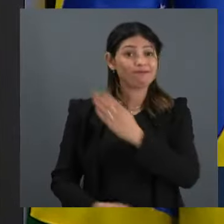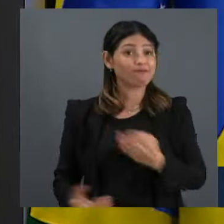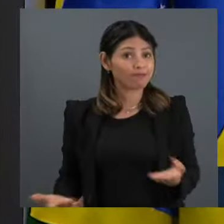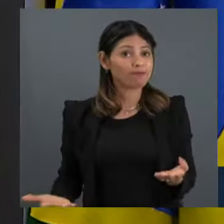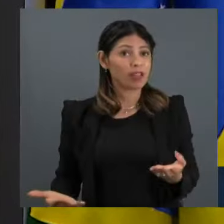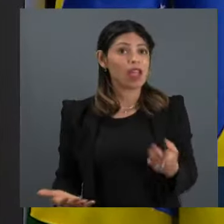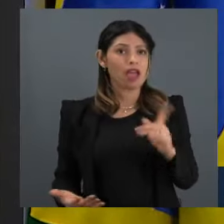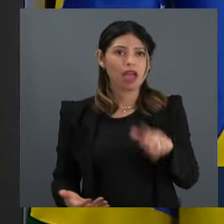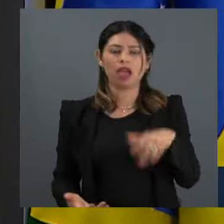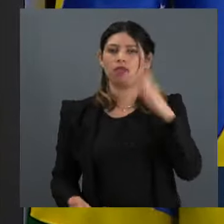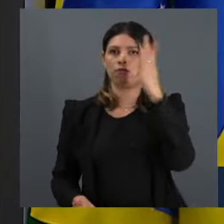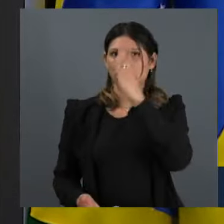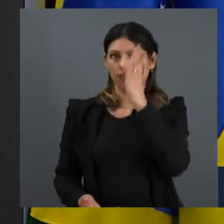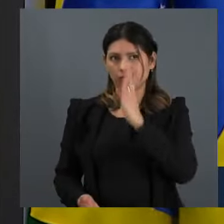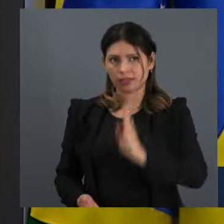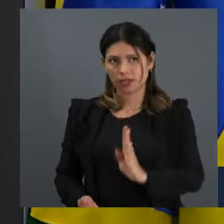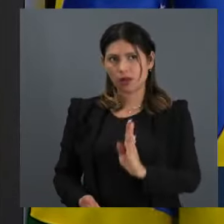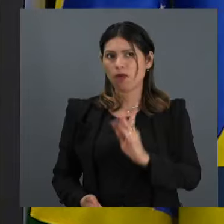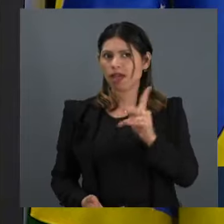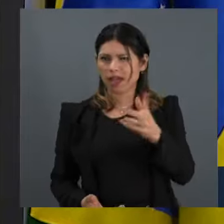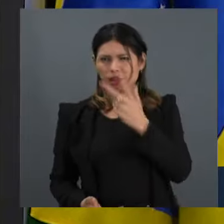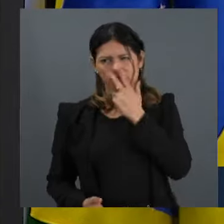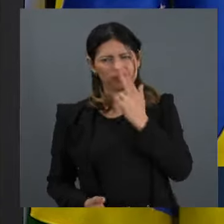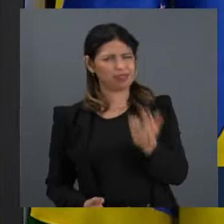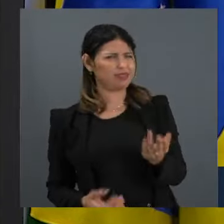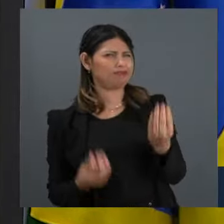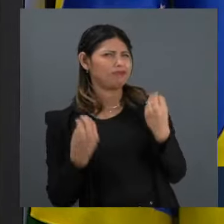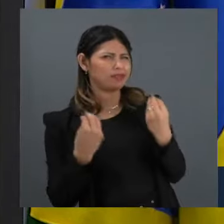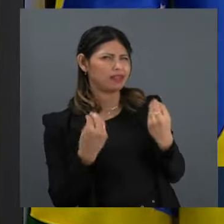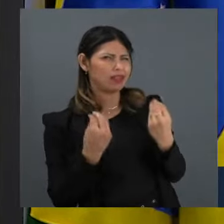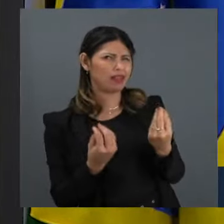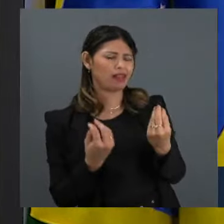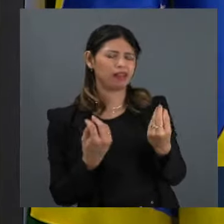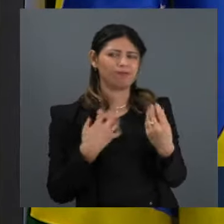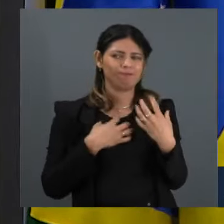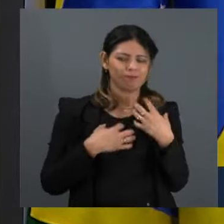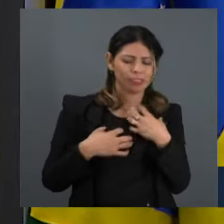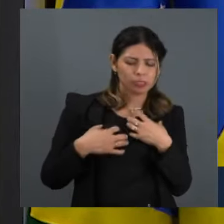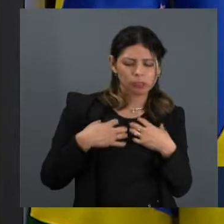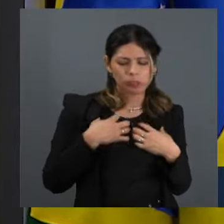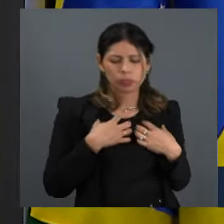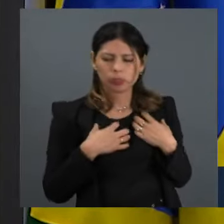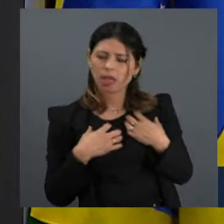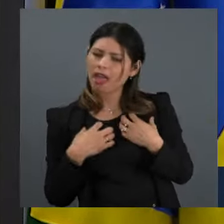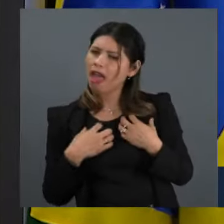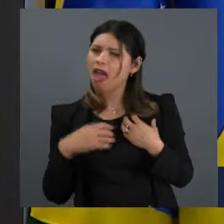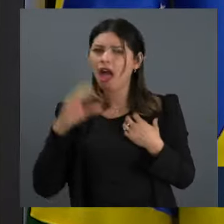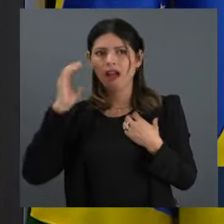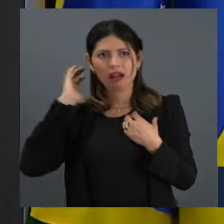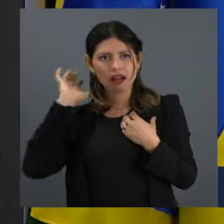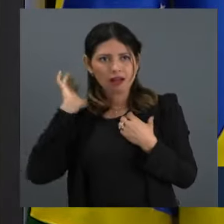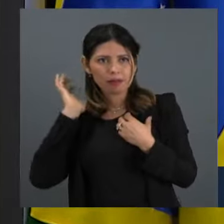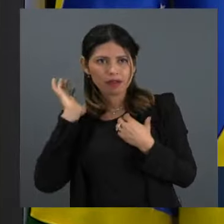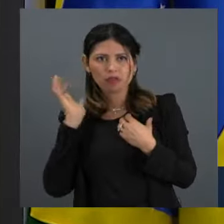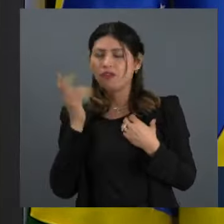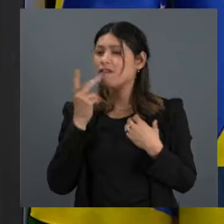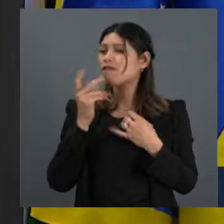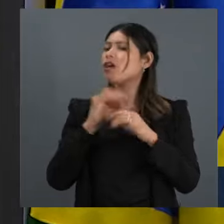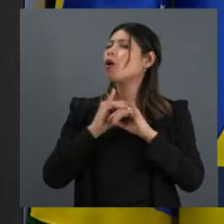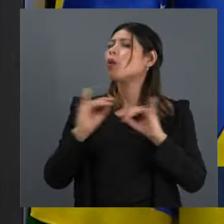Aparentemente, muito constrangida com seu voto, Carmen Lúcia disse, olha só, é a história, abre aspas,